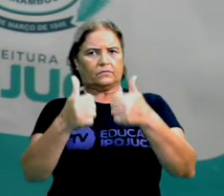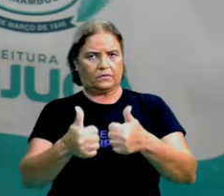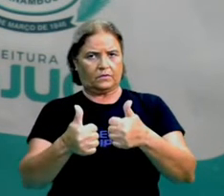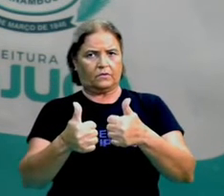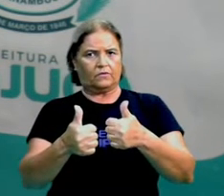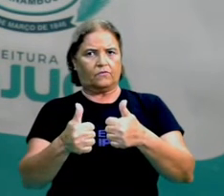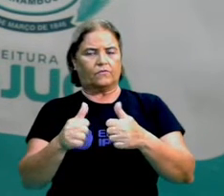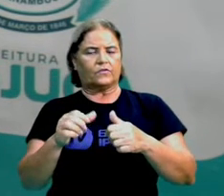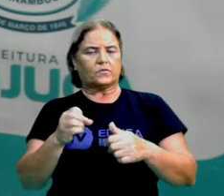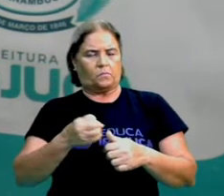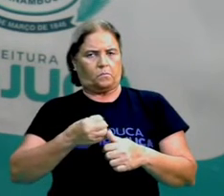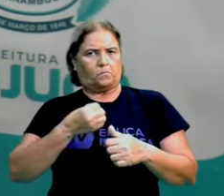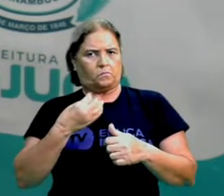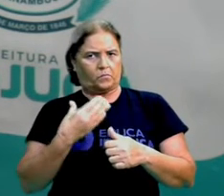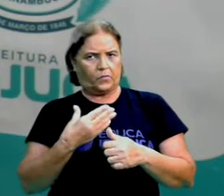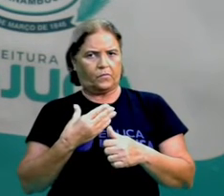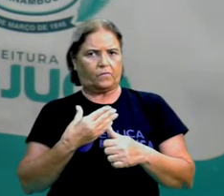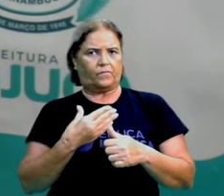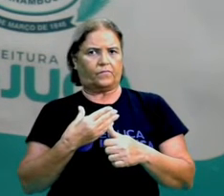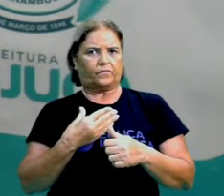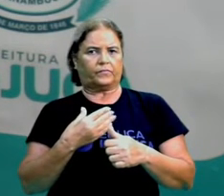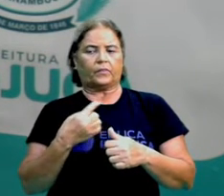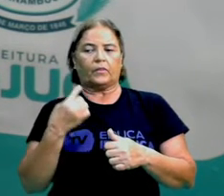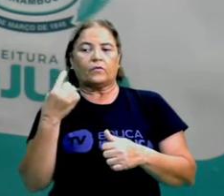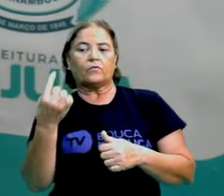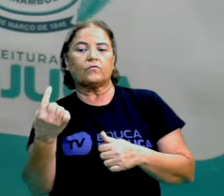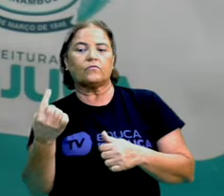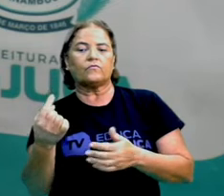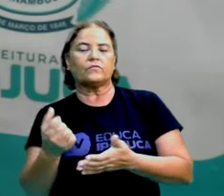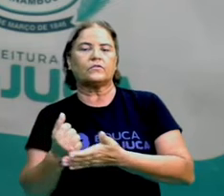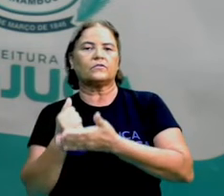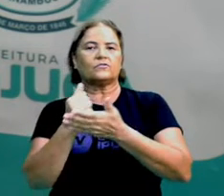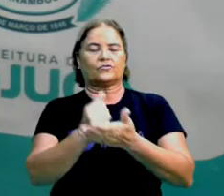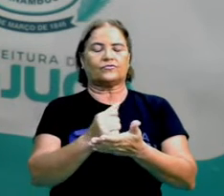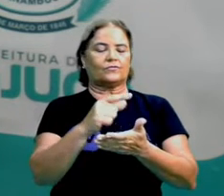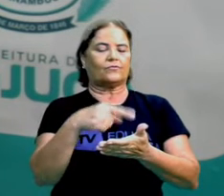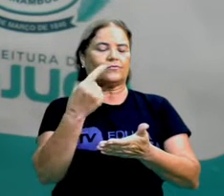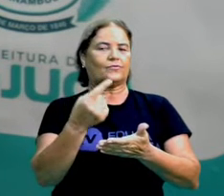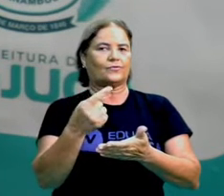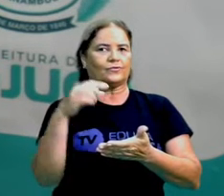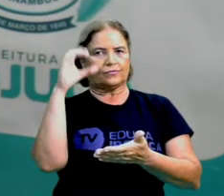interessante, e um vai ajudar o outro no aprender.